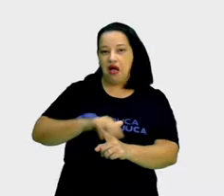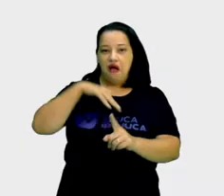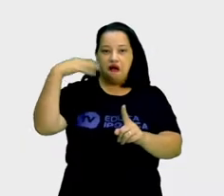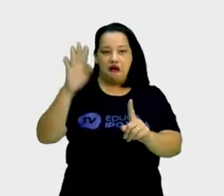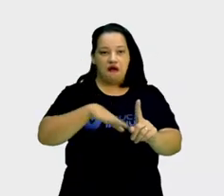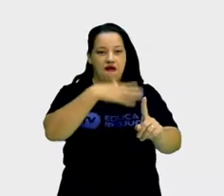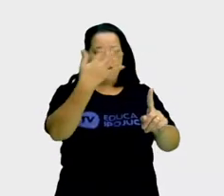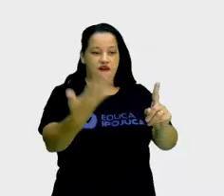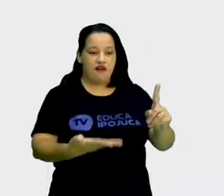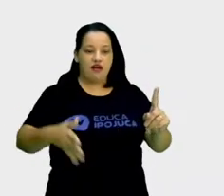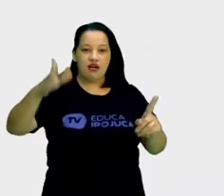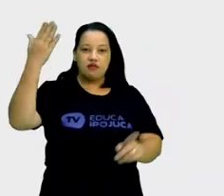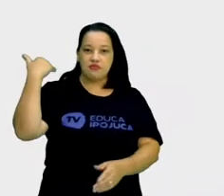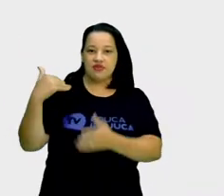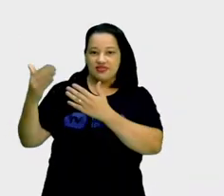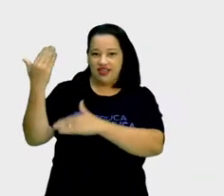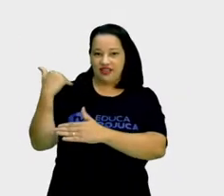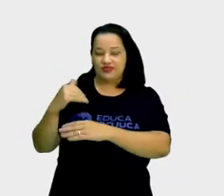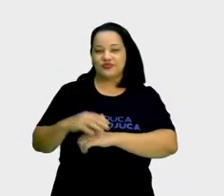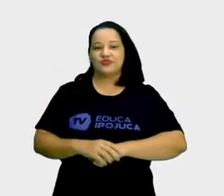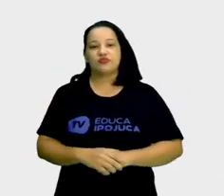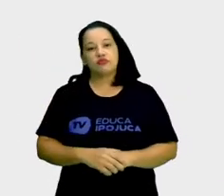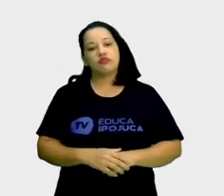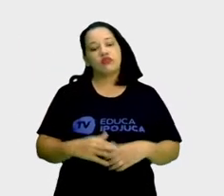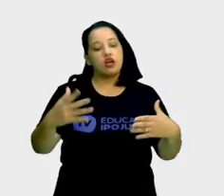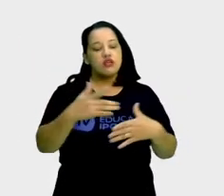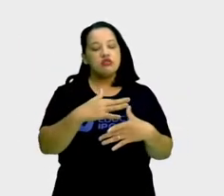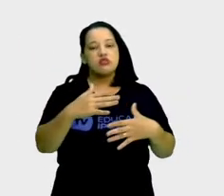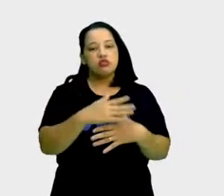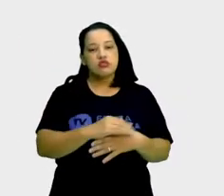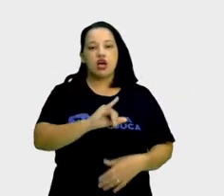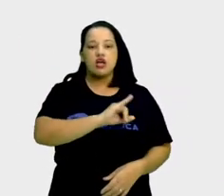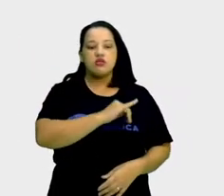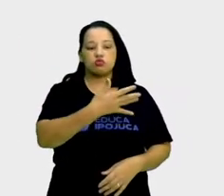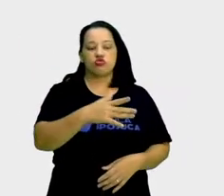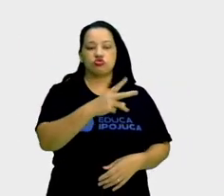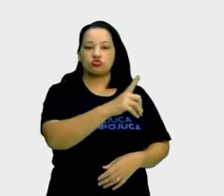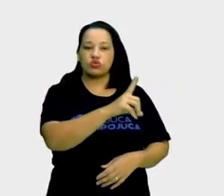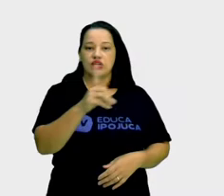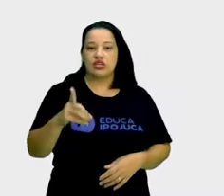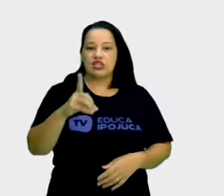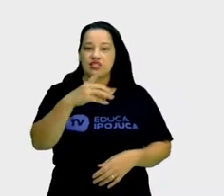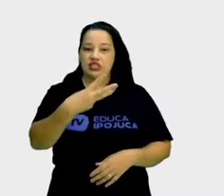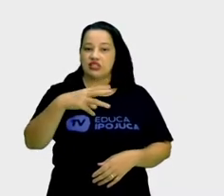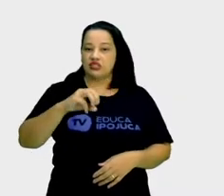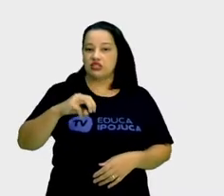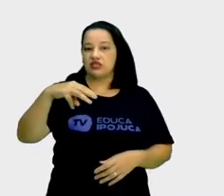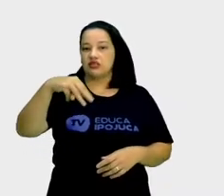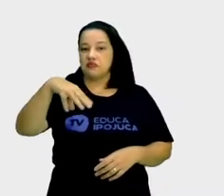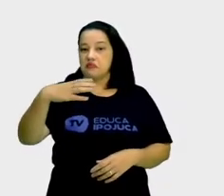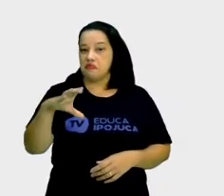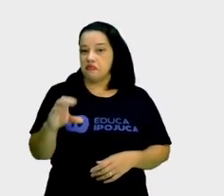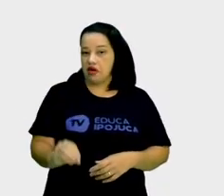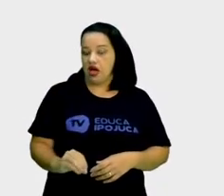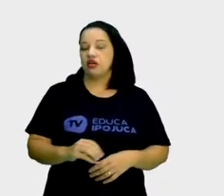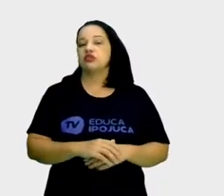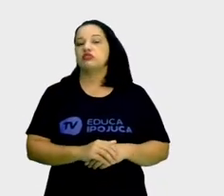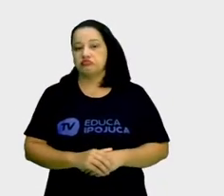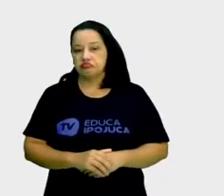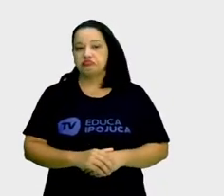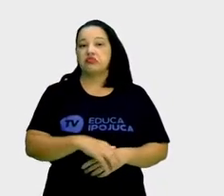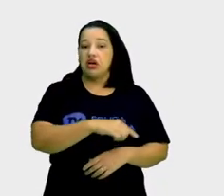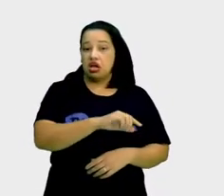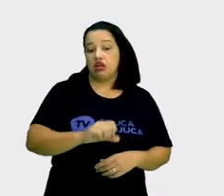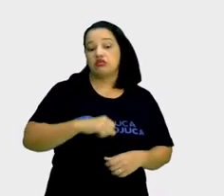A cidade de Ipojuca, no dia 30 de março de 2021, irá completar 175